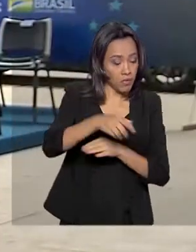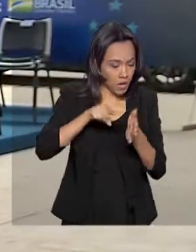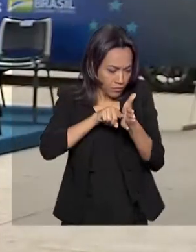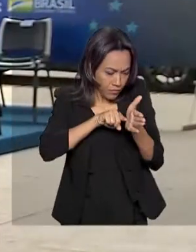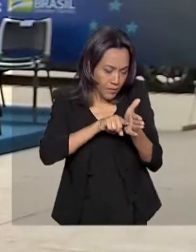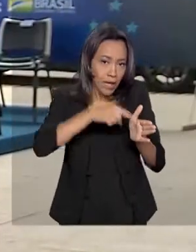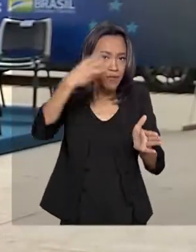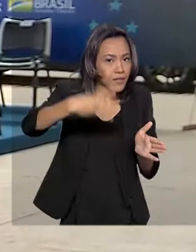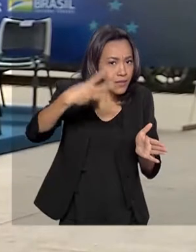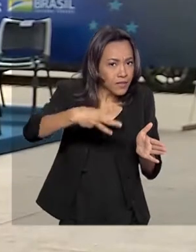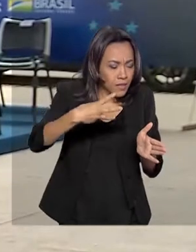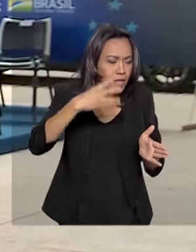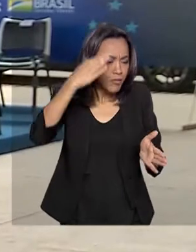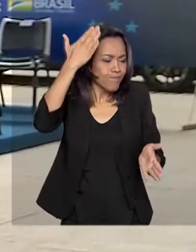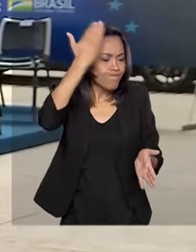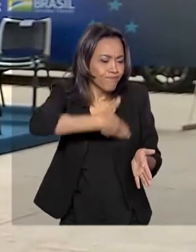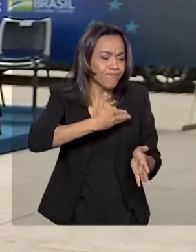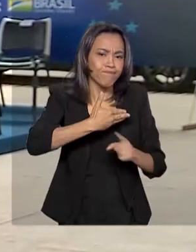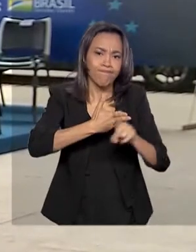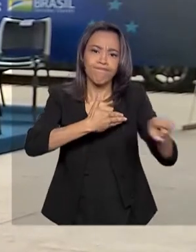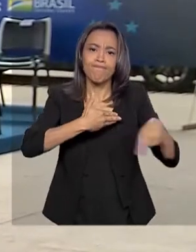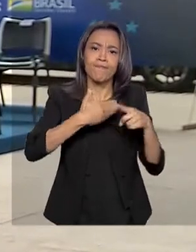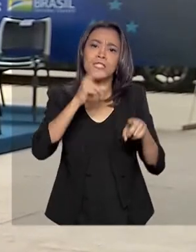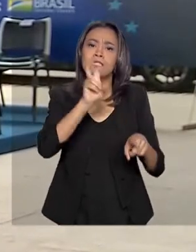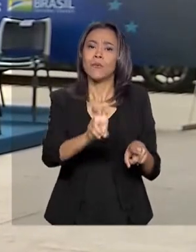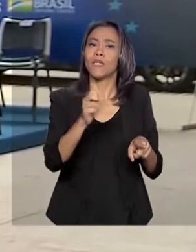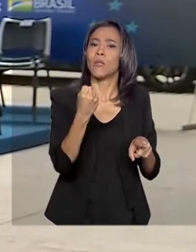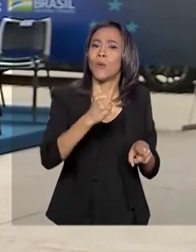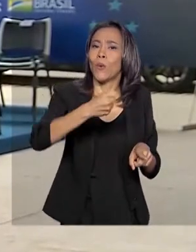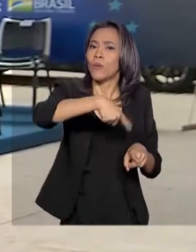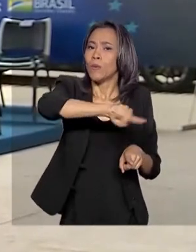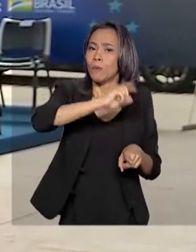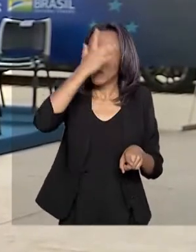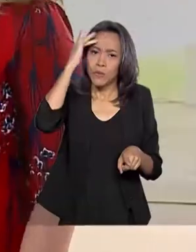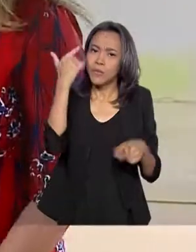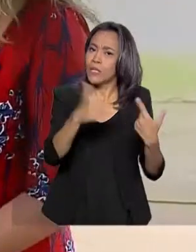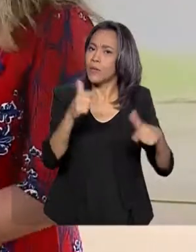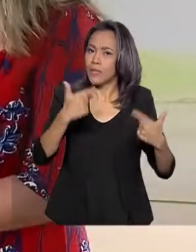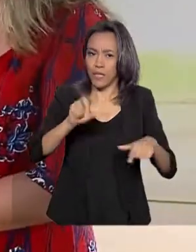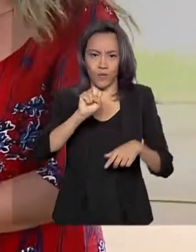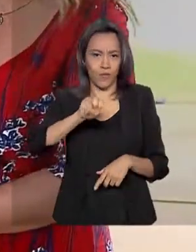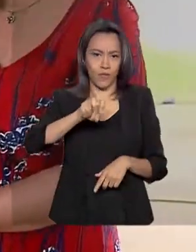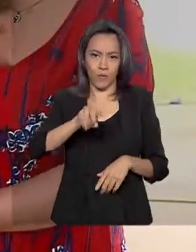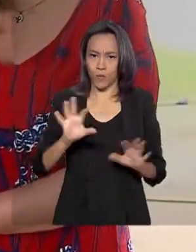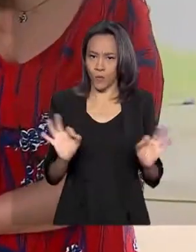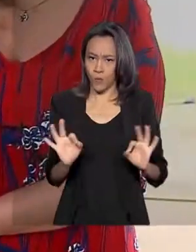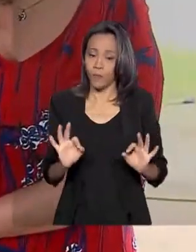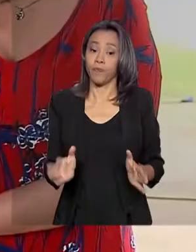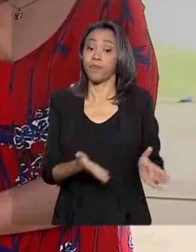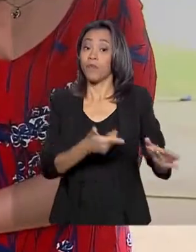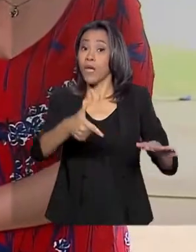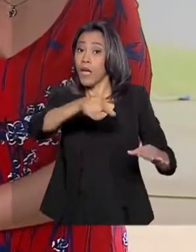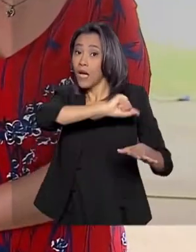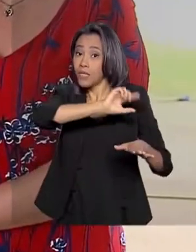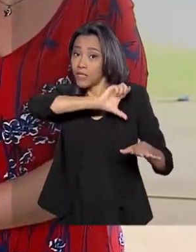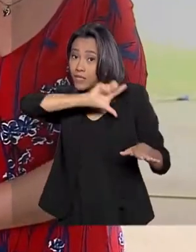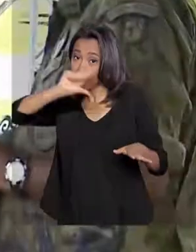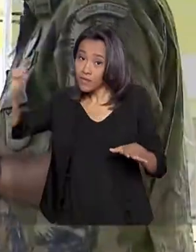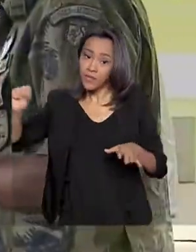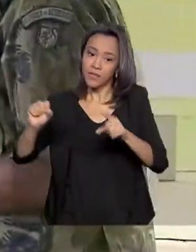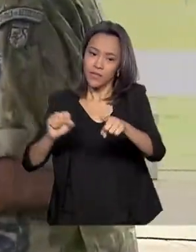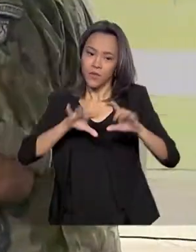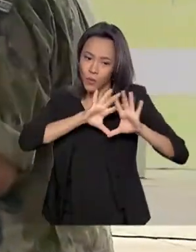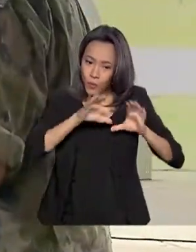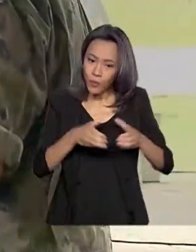terceira coleta e atestou que os 58 brasileiros estão livres do coronavírus. Antes de partir, os repatriados e a equipe que